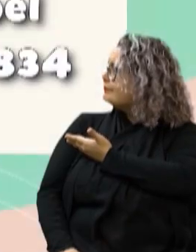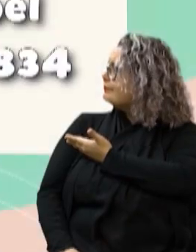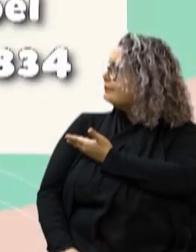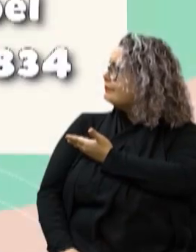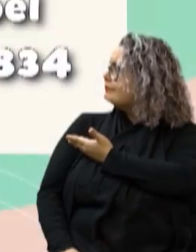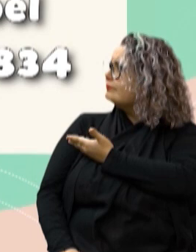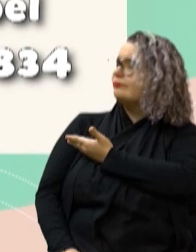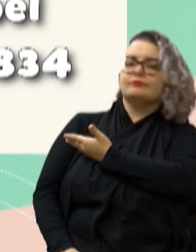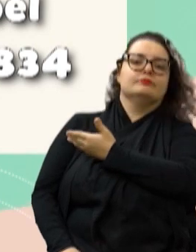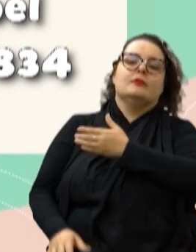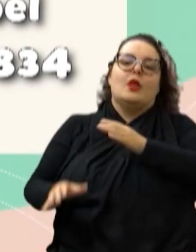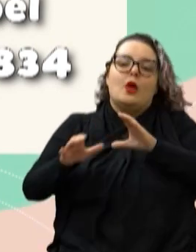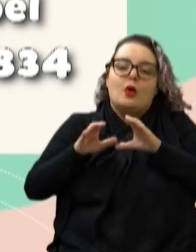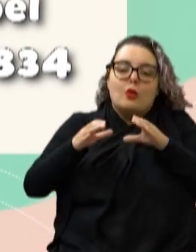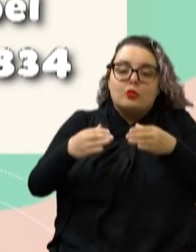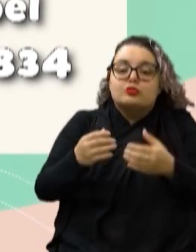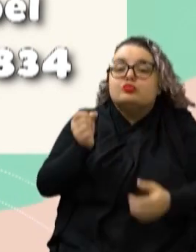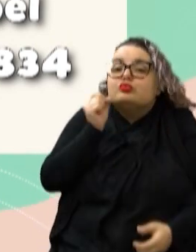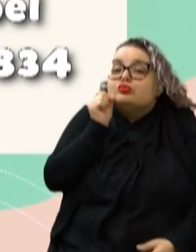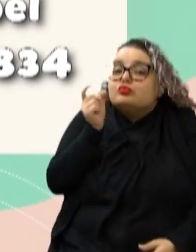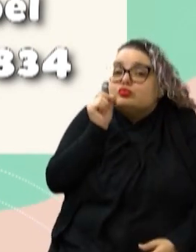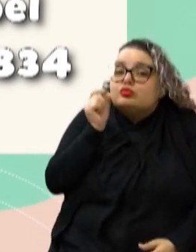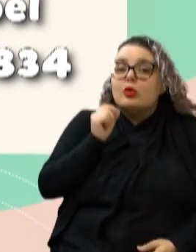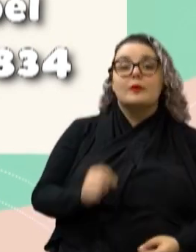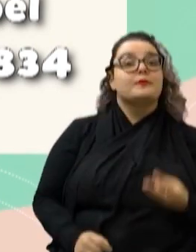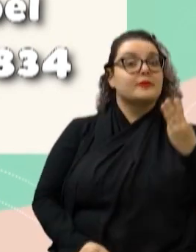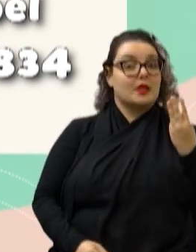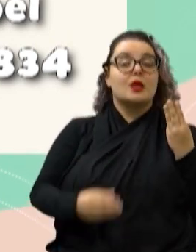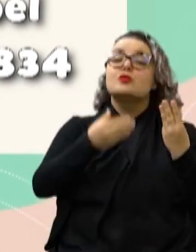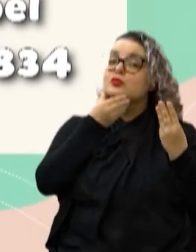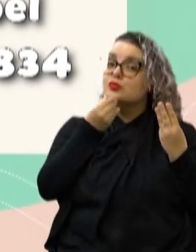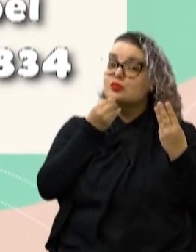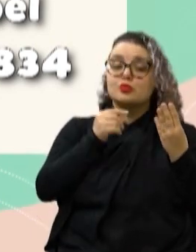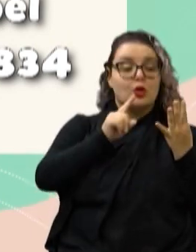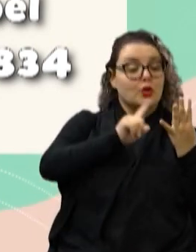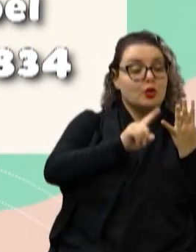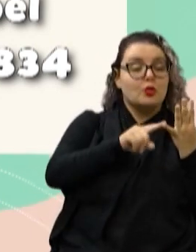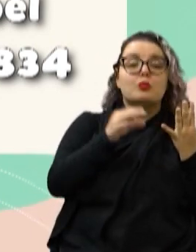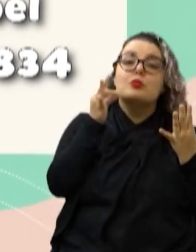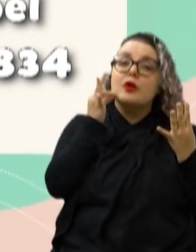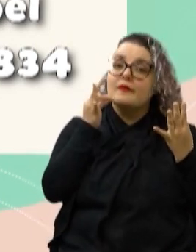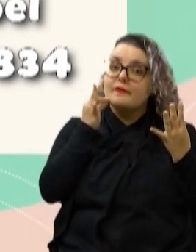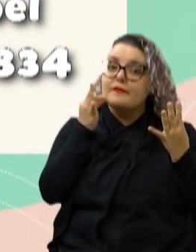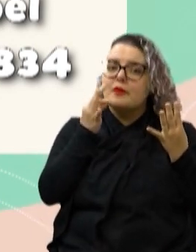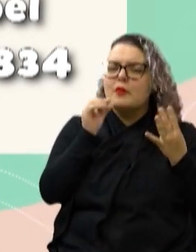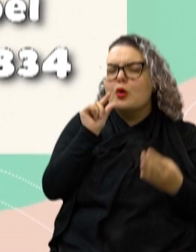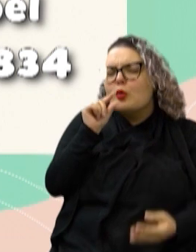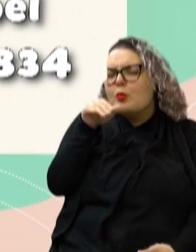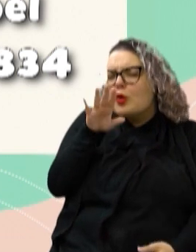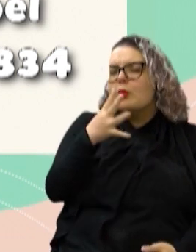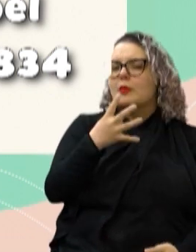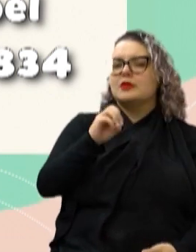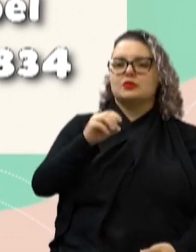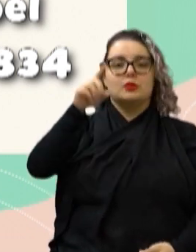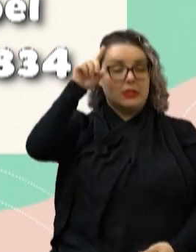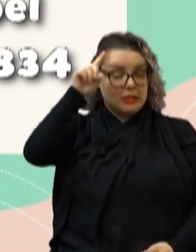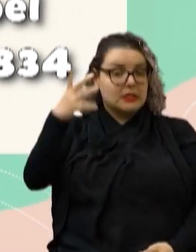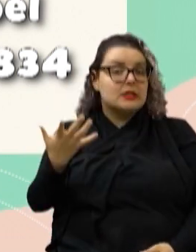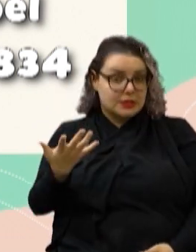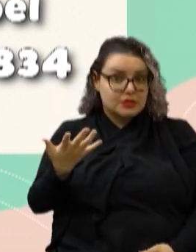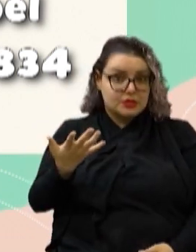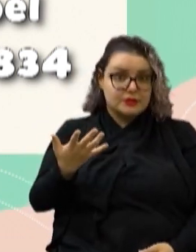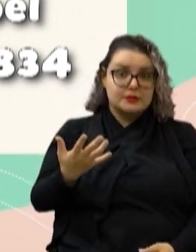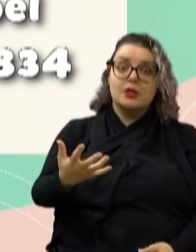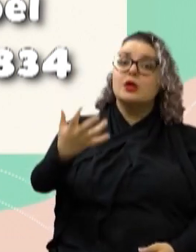tela Nessa ninhada de gatinhos tem três machinhos e uma fêmea Eles têm um pouco mais de 40 dias